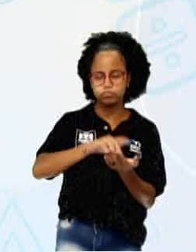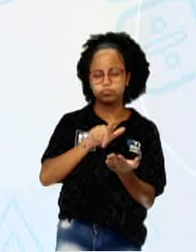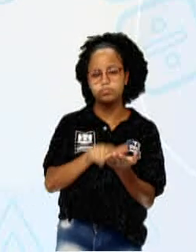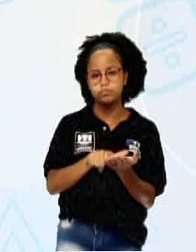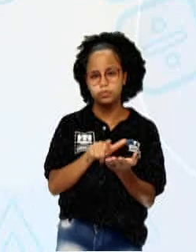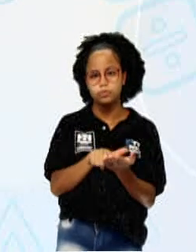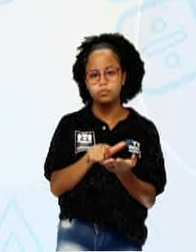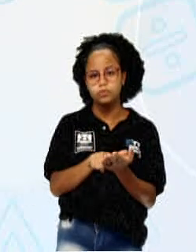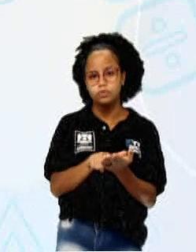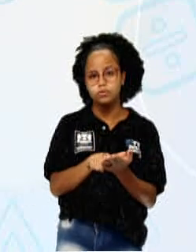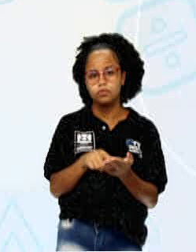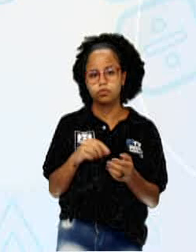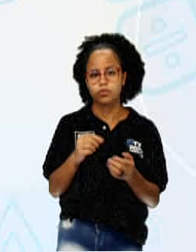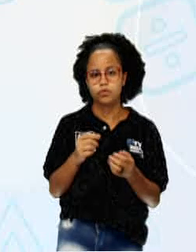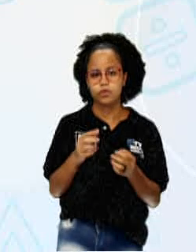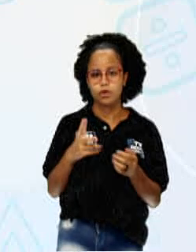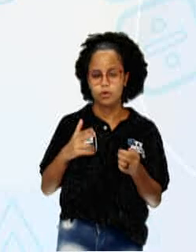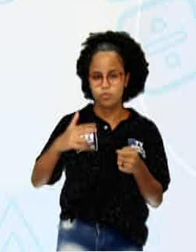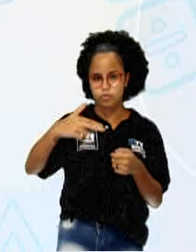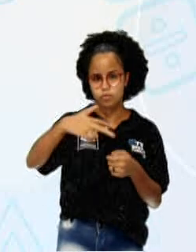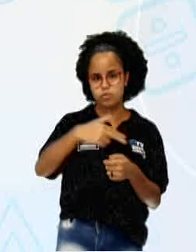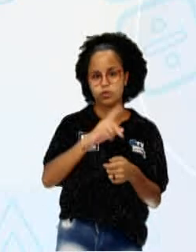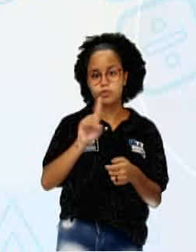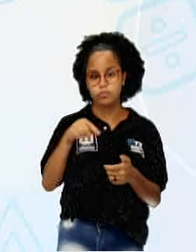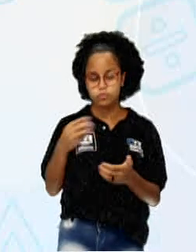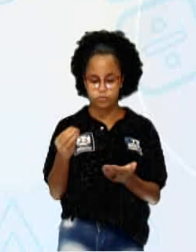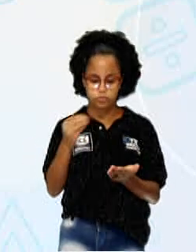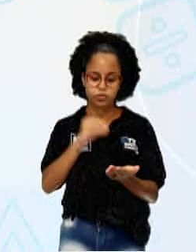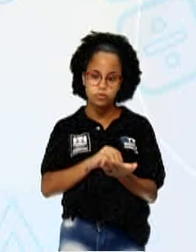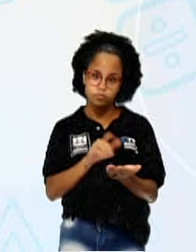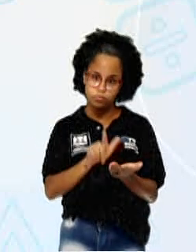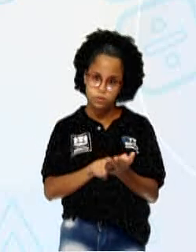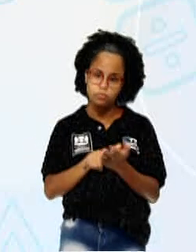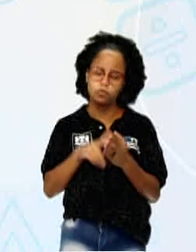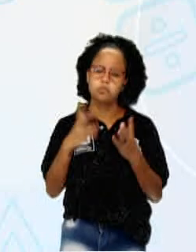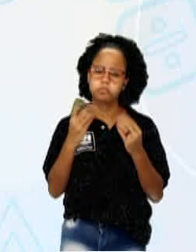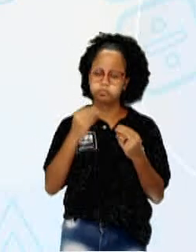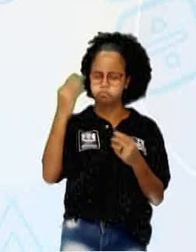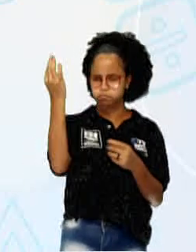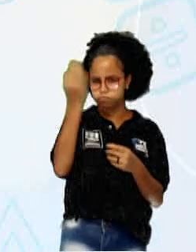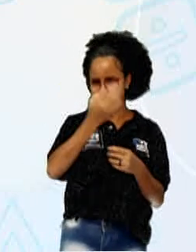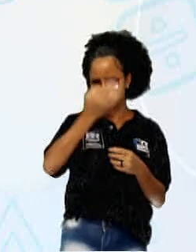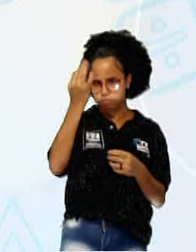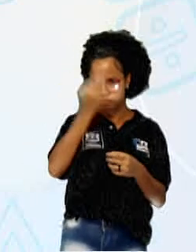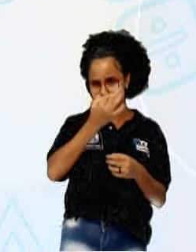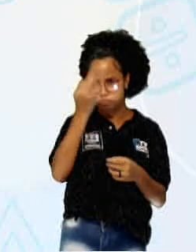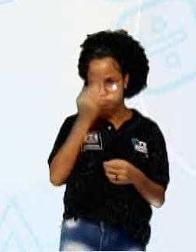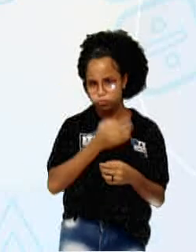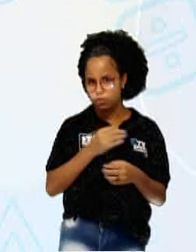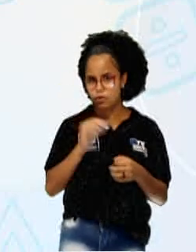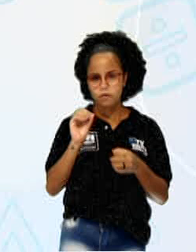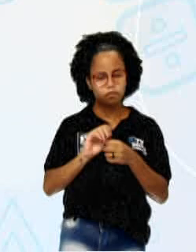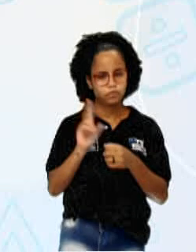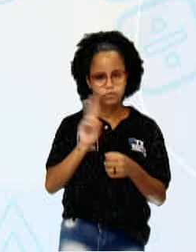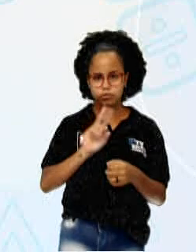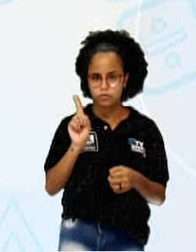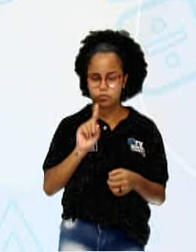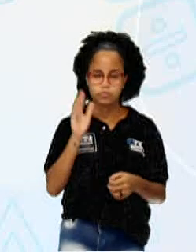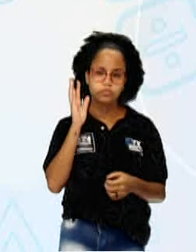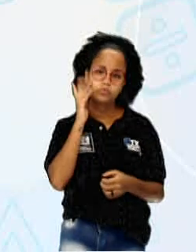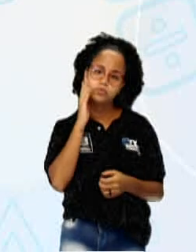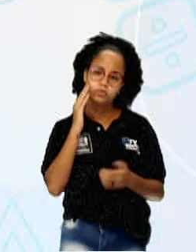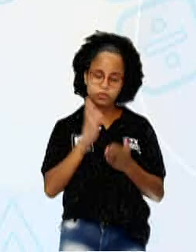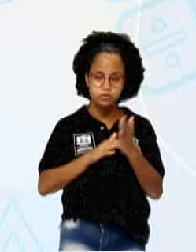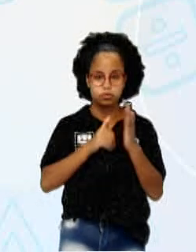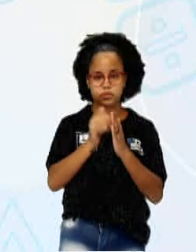recorta, borda as folhas. E depois ela coloca no papel. Veja que obra linda. Não feita com tinta. Nem com pincel,